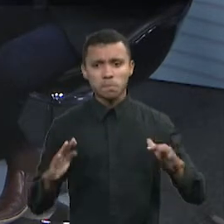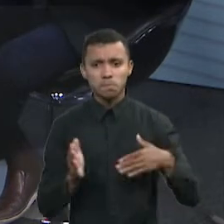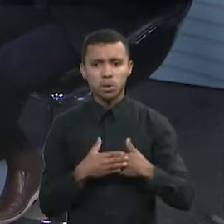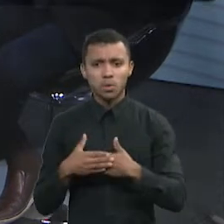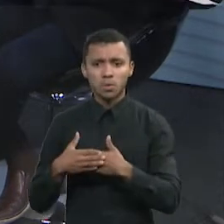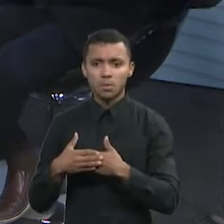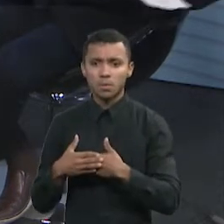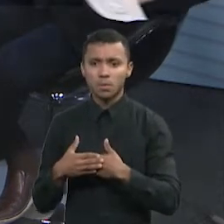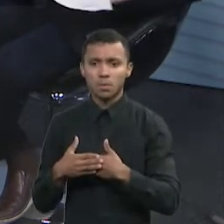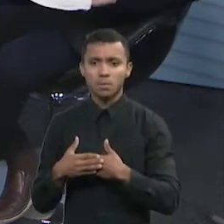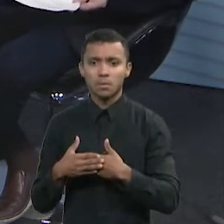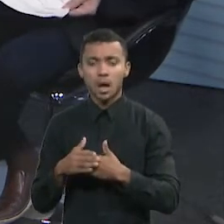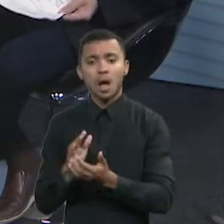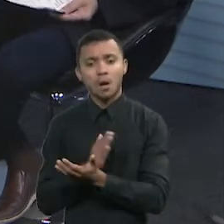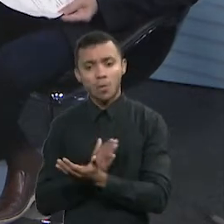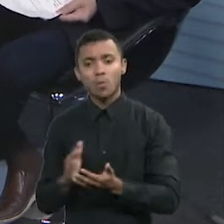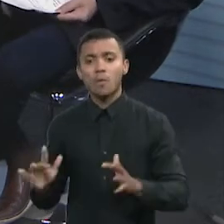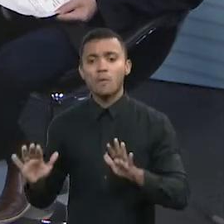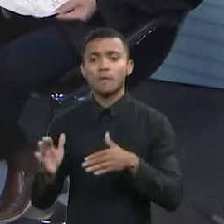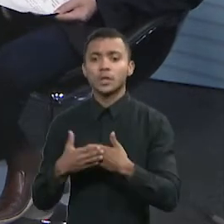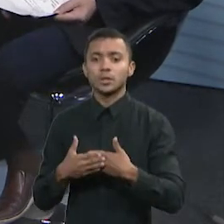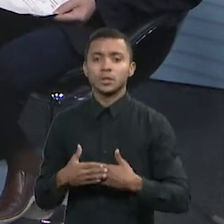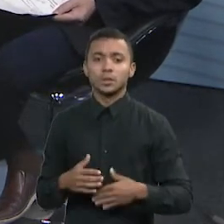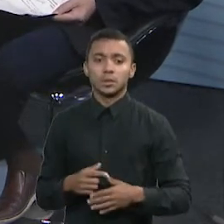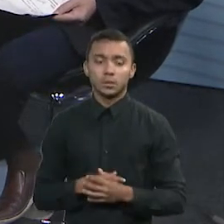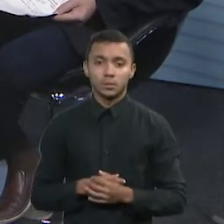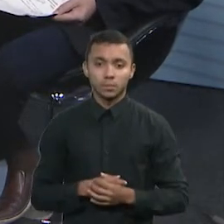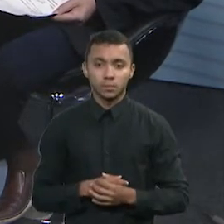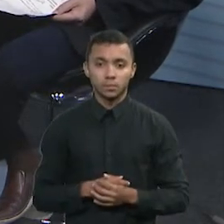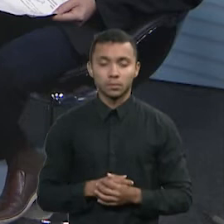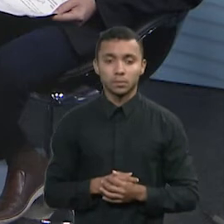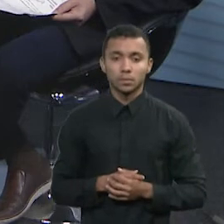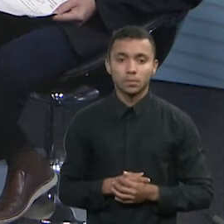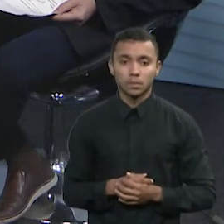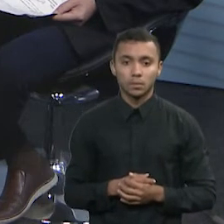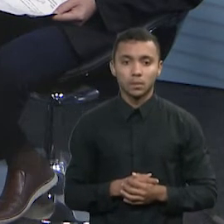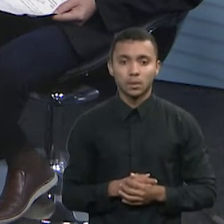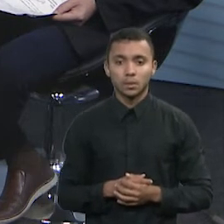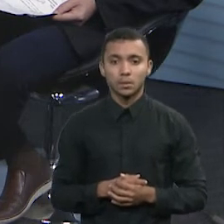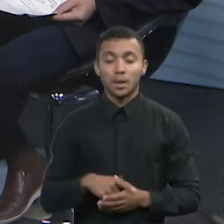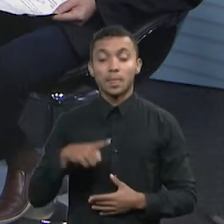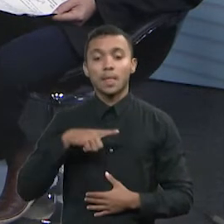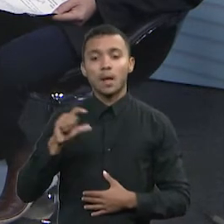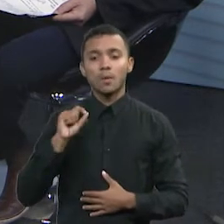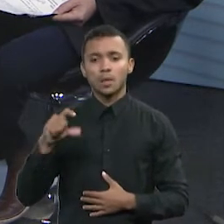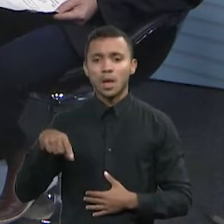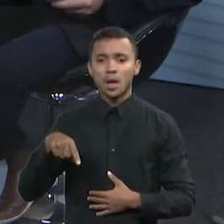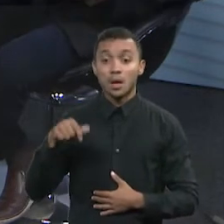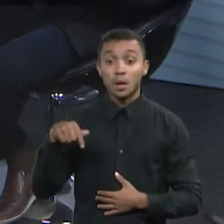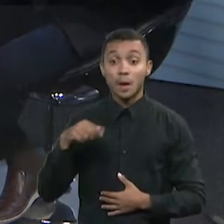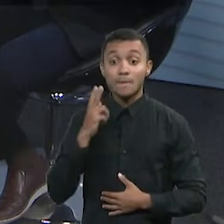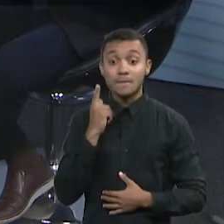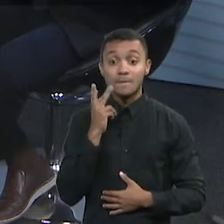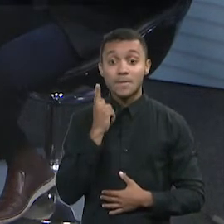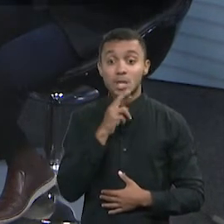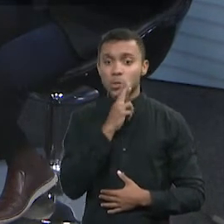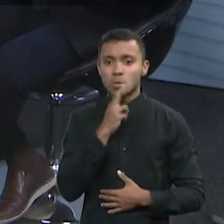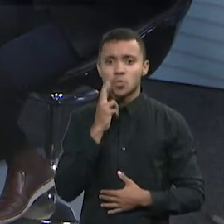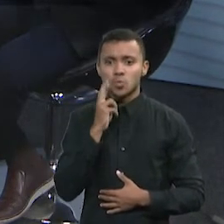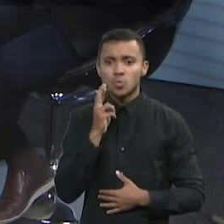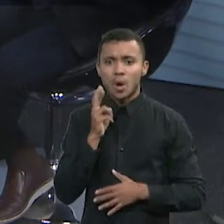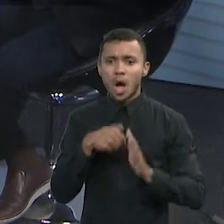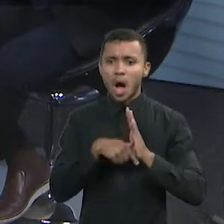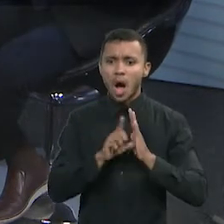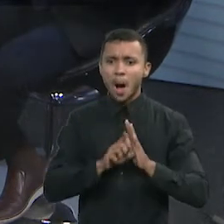Não tiveram algumas, mas fecharam algumas. Na verdade... Aqui em Fortaleza mesmo teve um famoso restaurante aqui que estava ampliando os seus